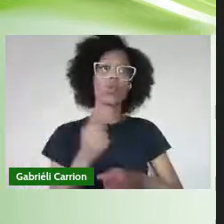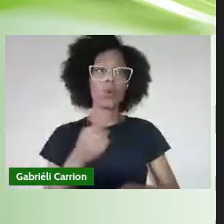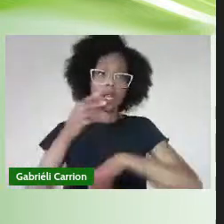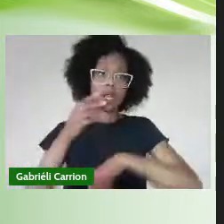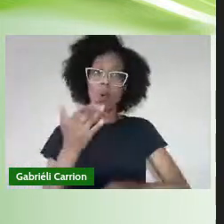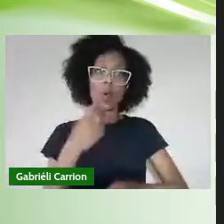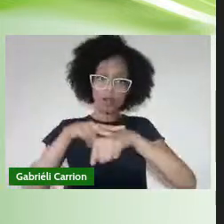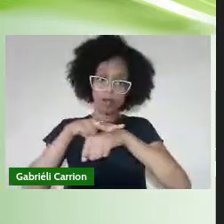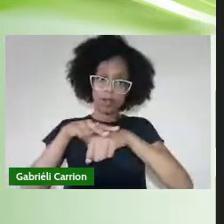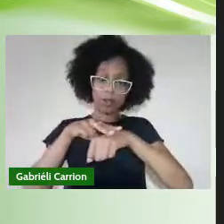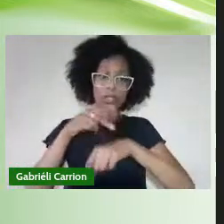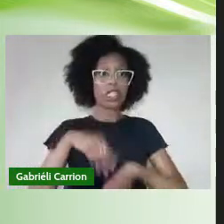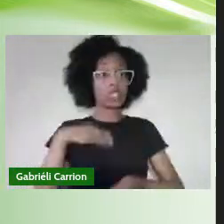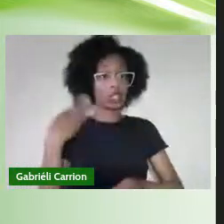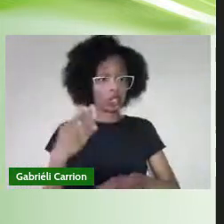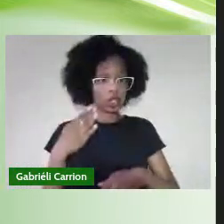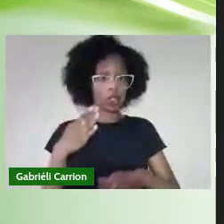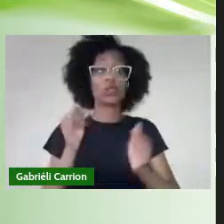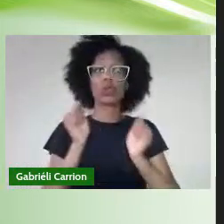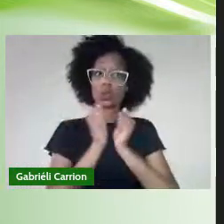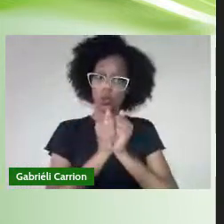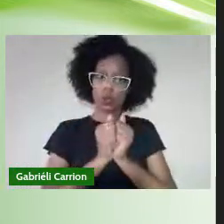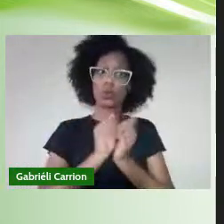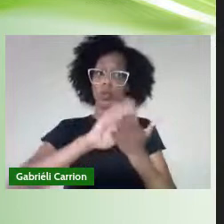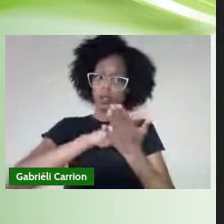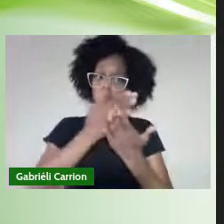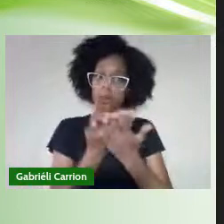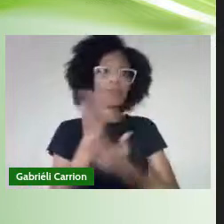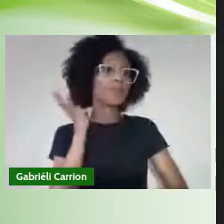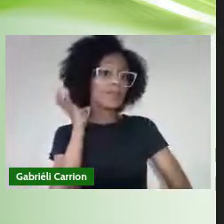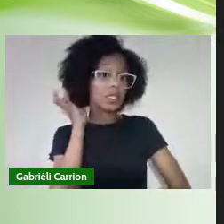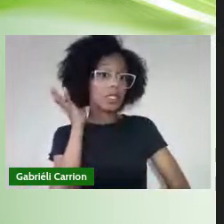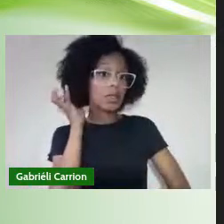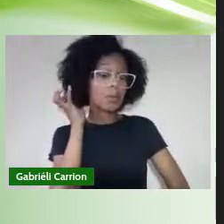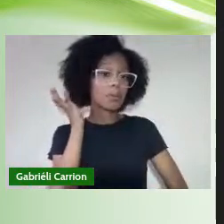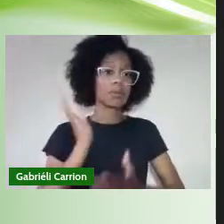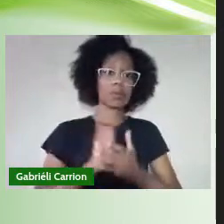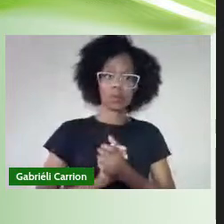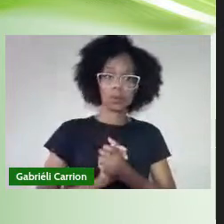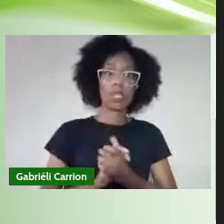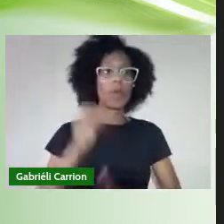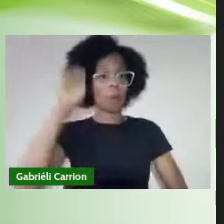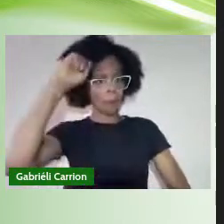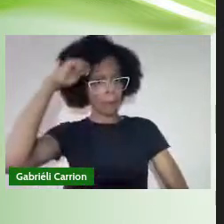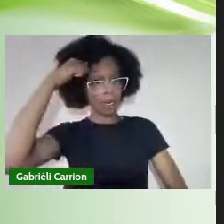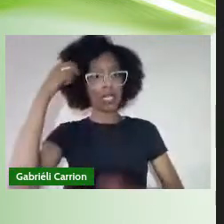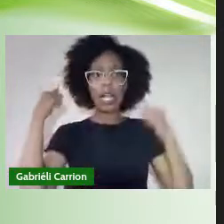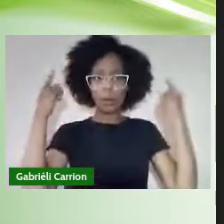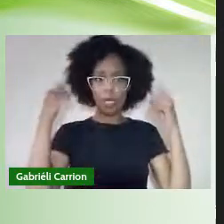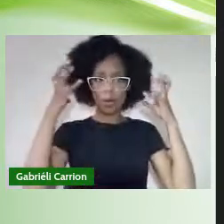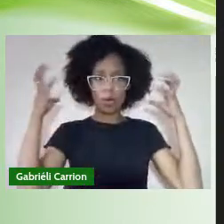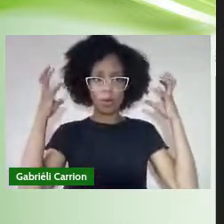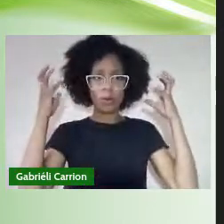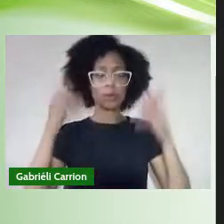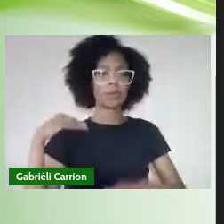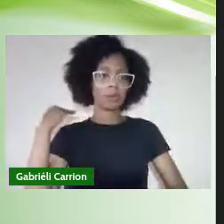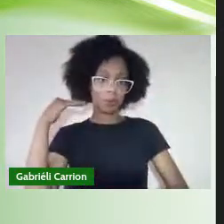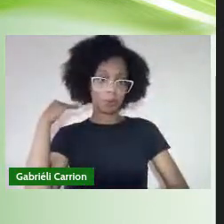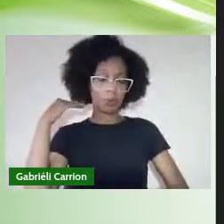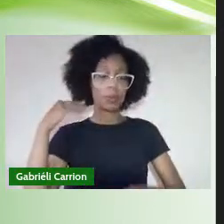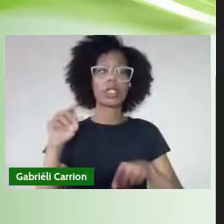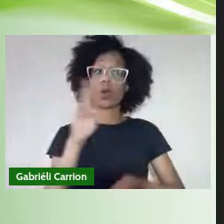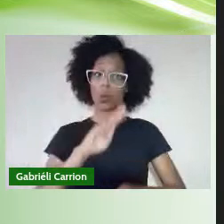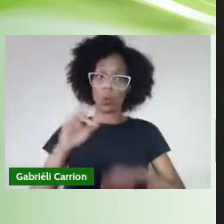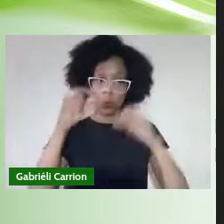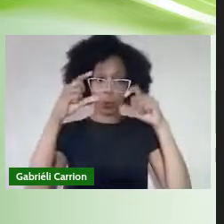está a intérprete de Libras, Gabriele Carrion, mulher negra, cabelo afro e médio, usa óculos de grau com